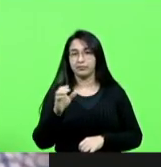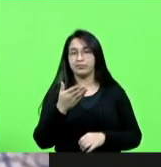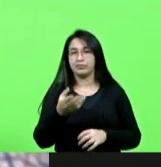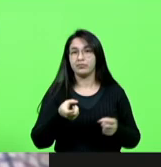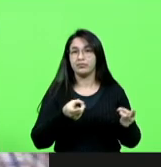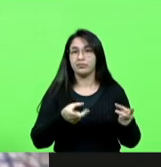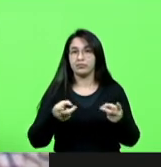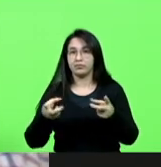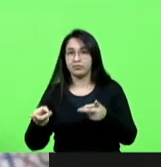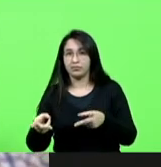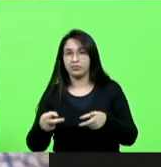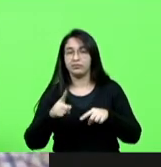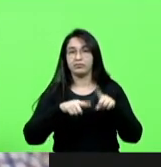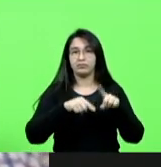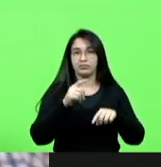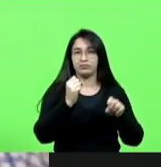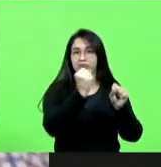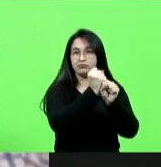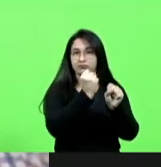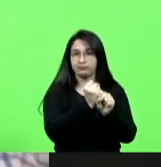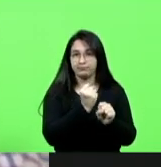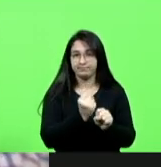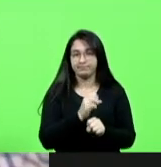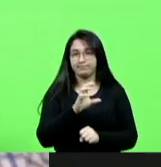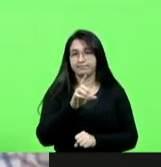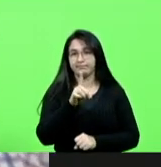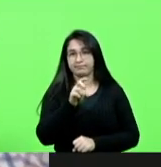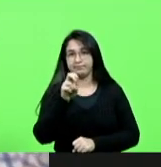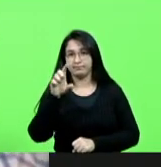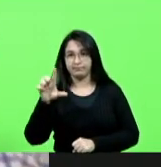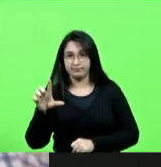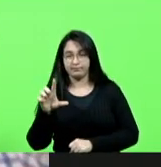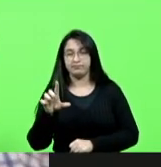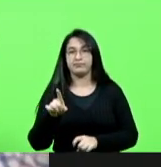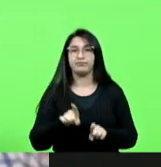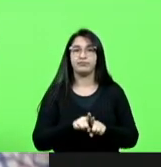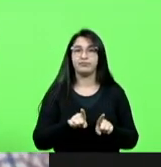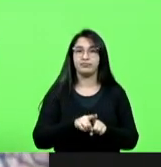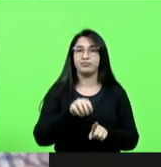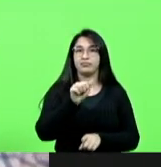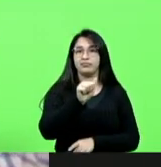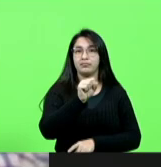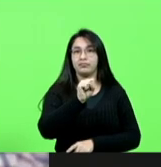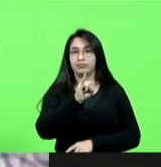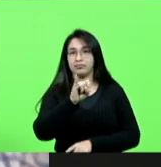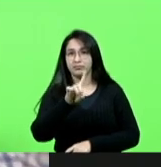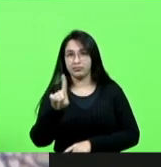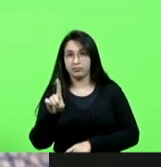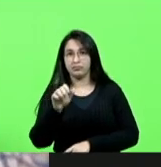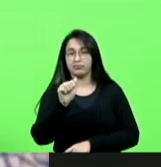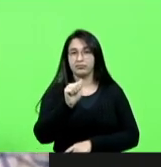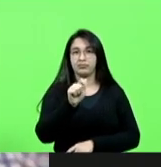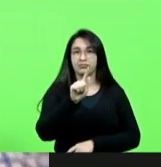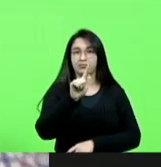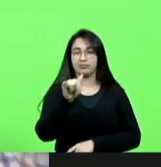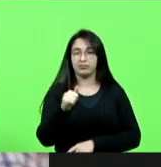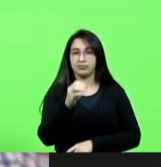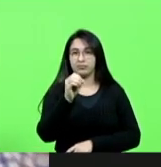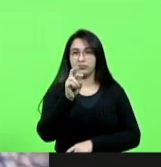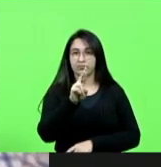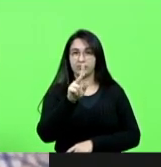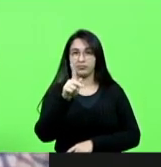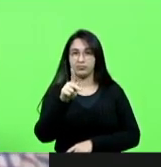Construção, o CDL de Joinville, a CIGI, que é a Associação Industrial de Joinville e a Ajorpebe, que é a maior